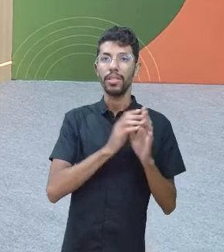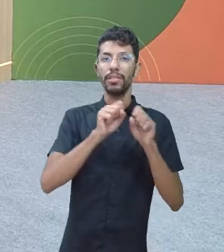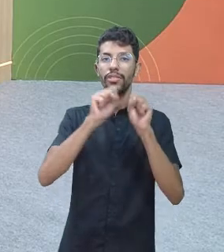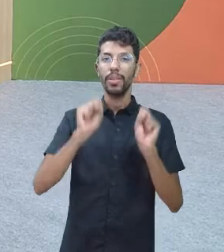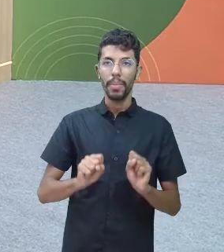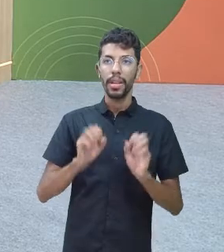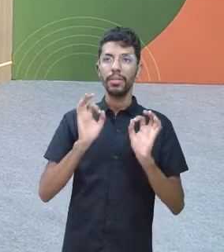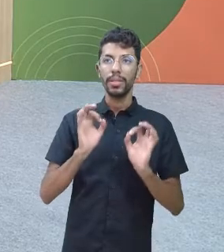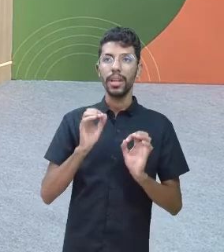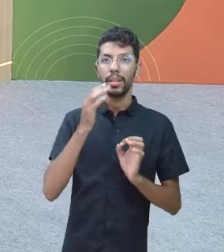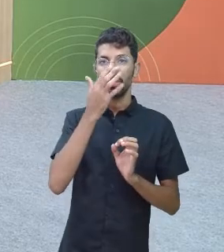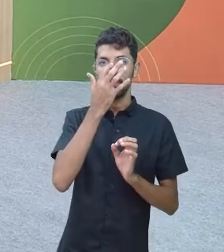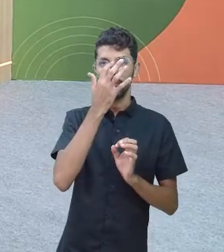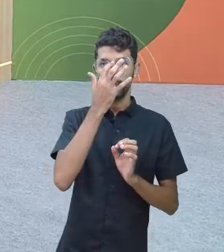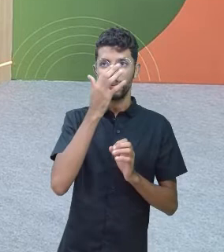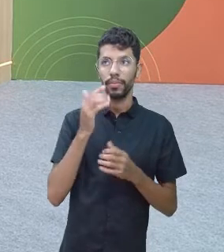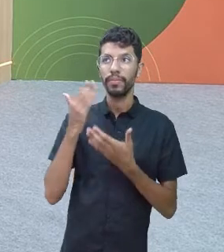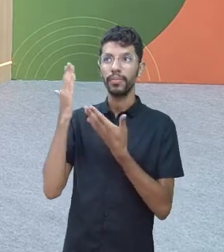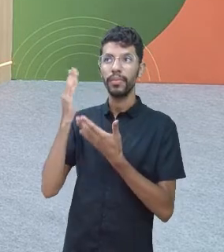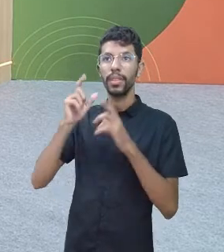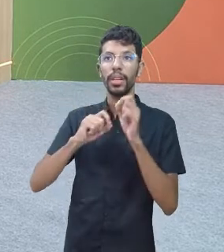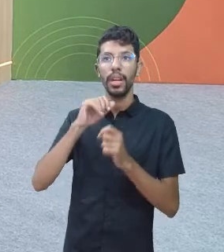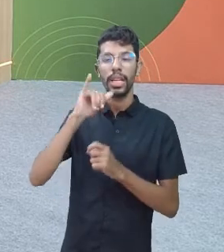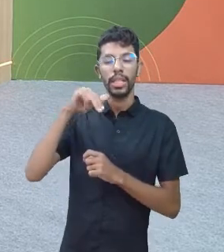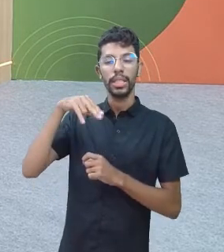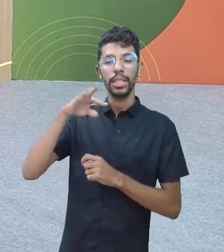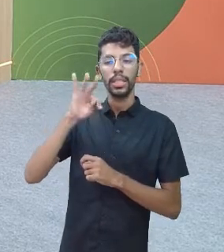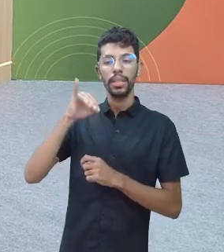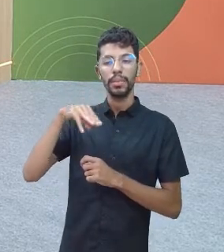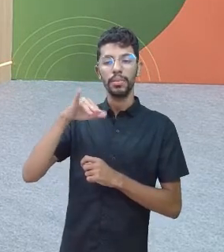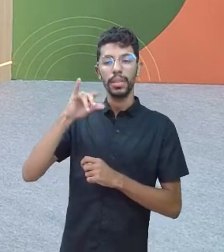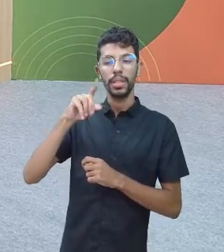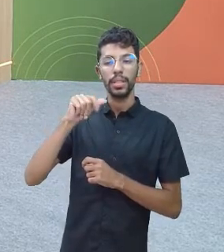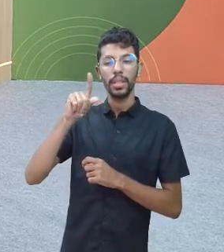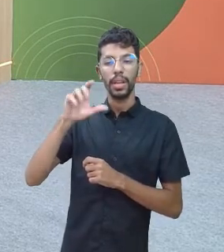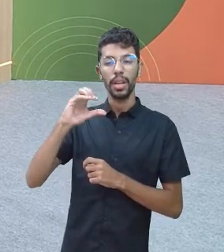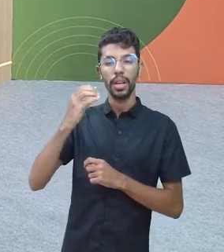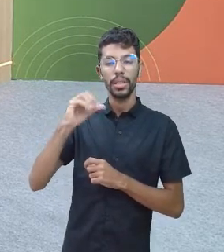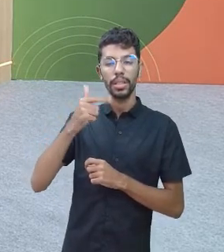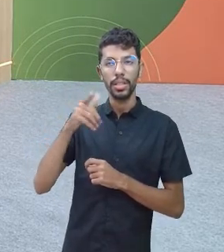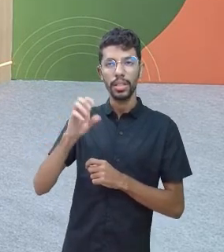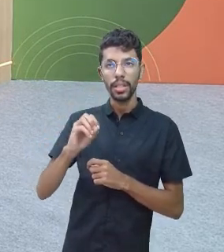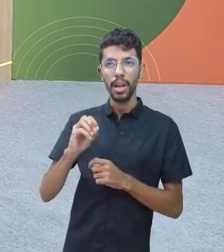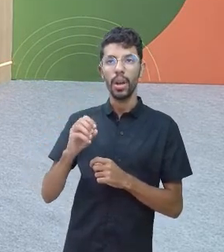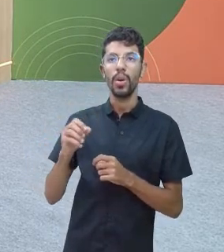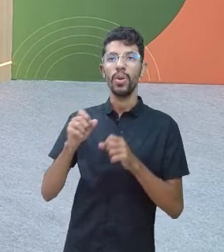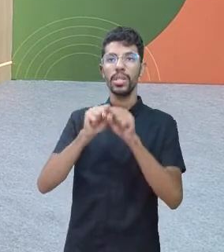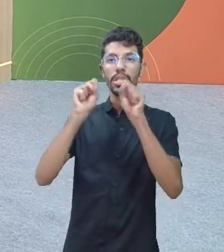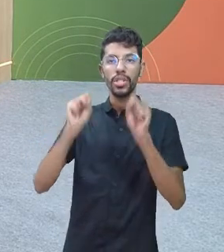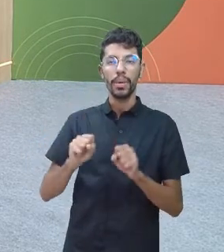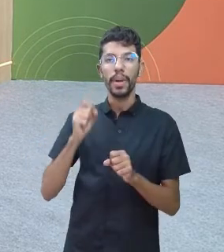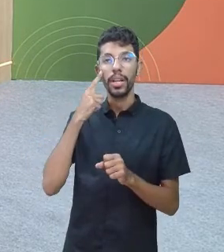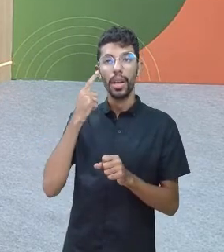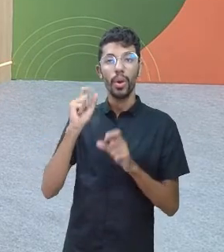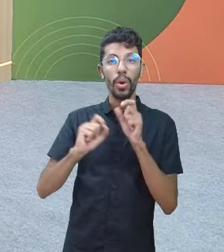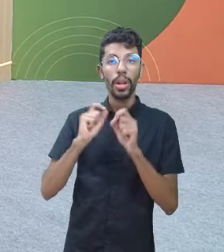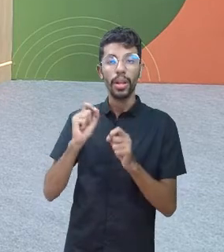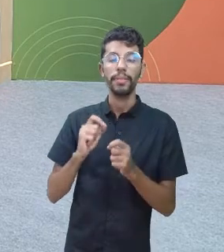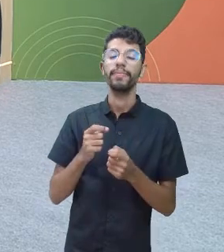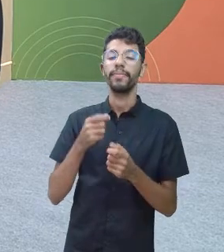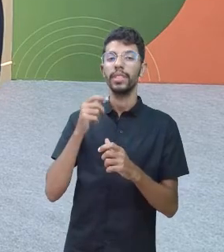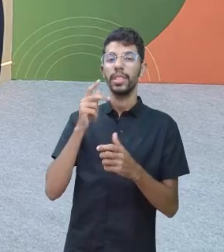intimidação sistemática, ela acontece continuamente, sempre, sempre, sempre.